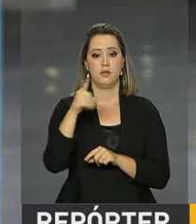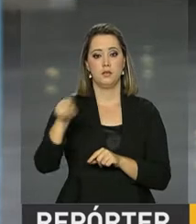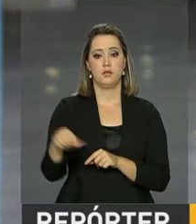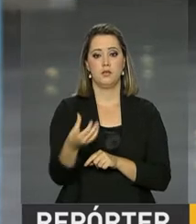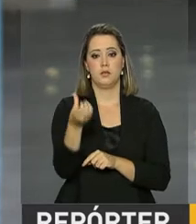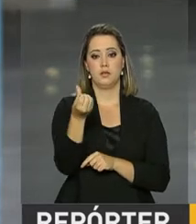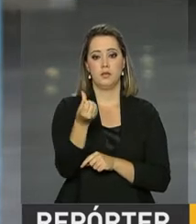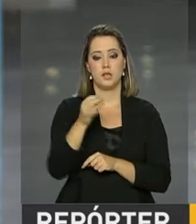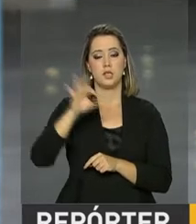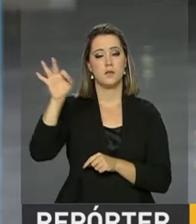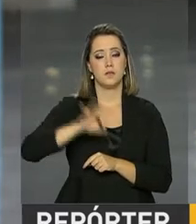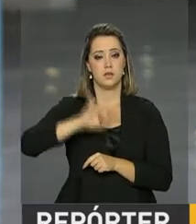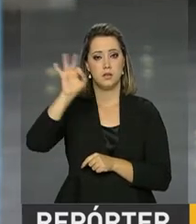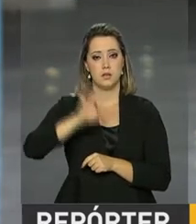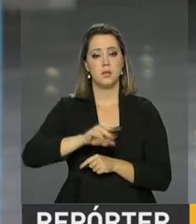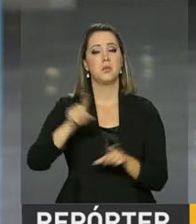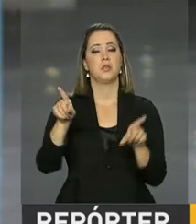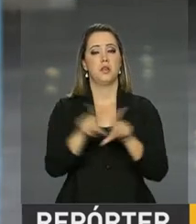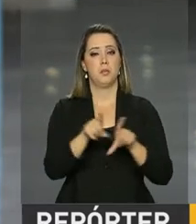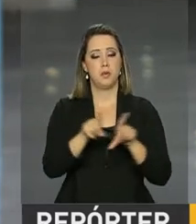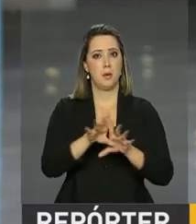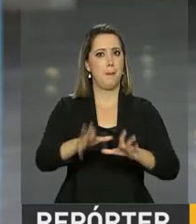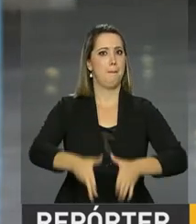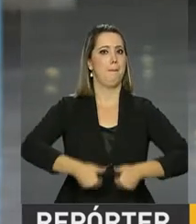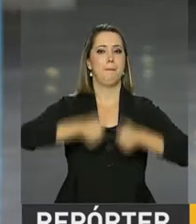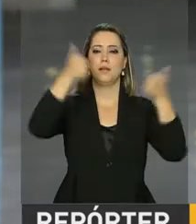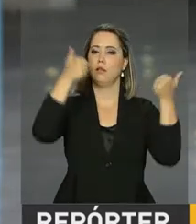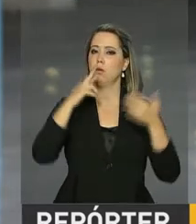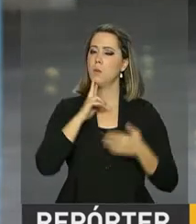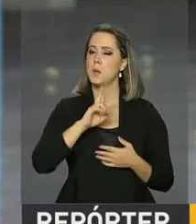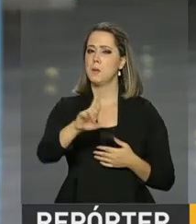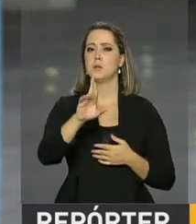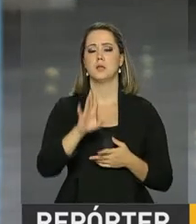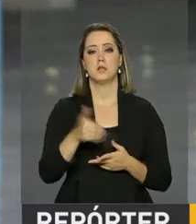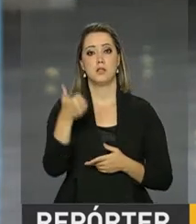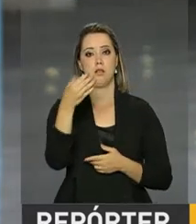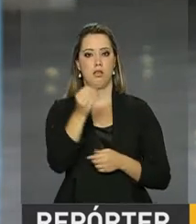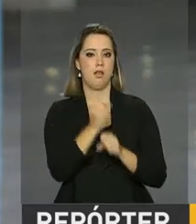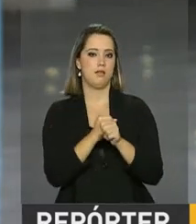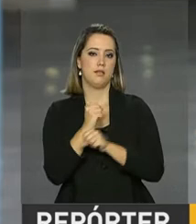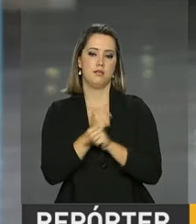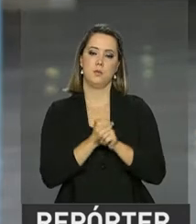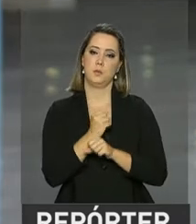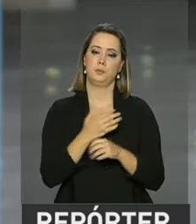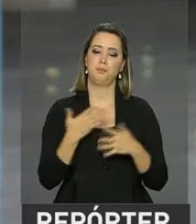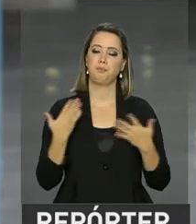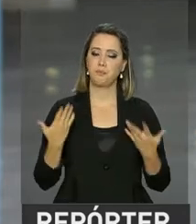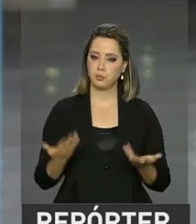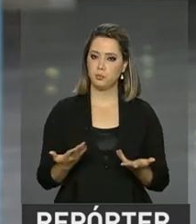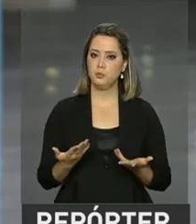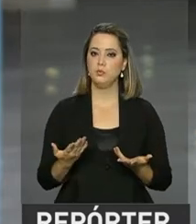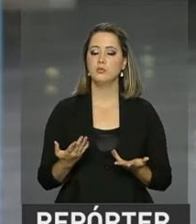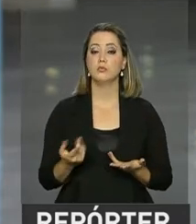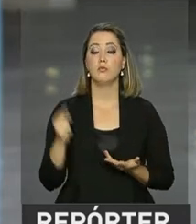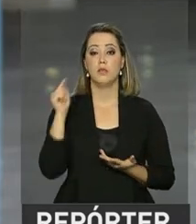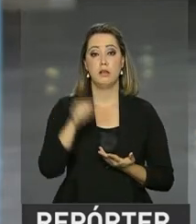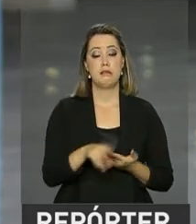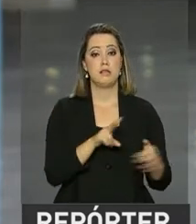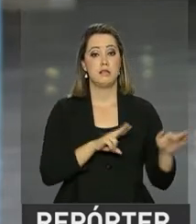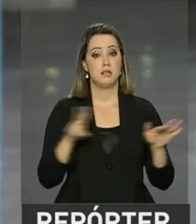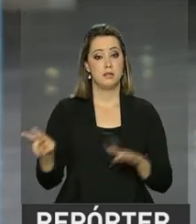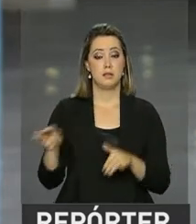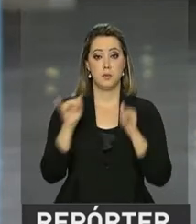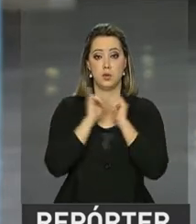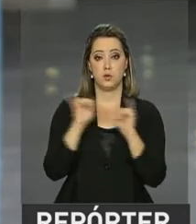,60%, o que também é o melhor resultado nos últimos 10 anos. Agora, Roberto, nessa semana foram